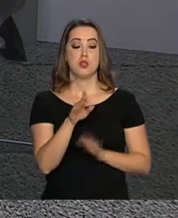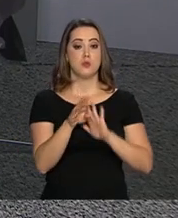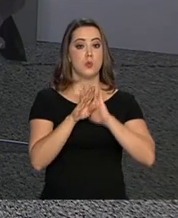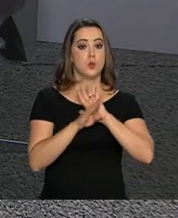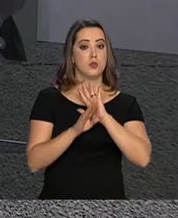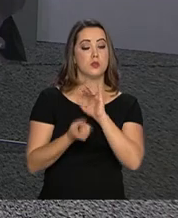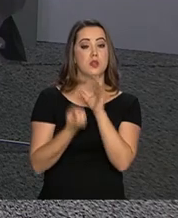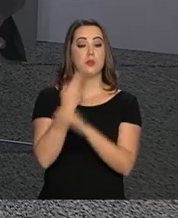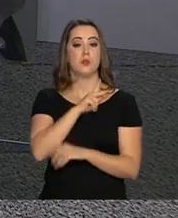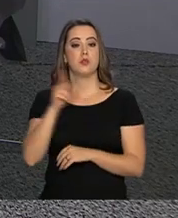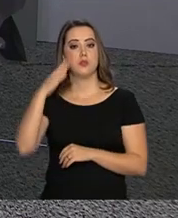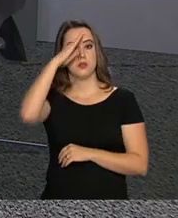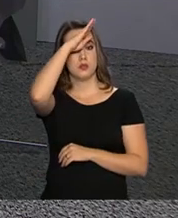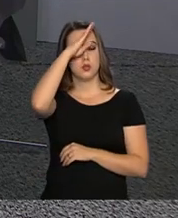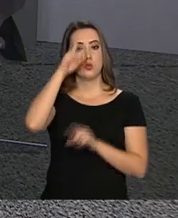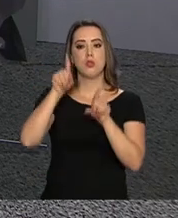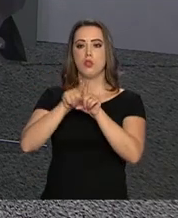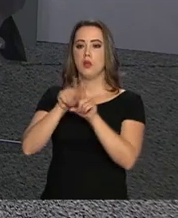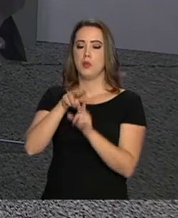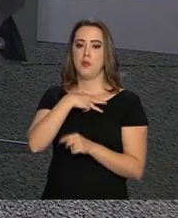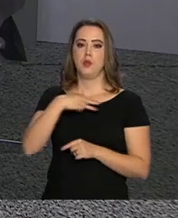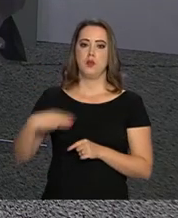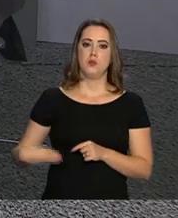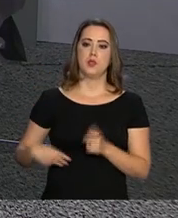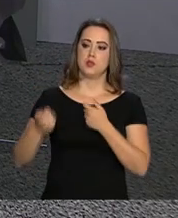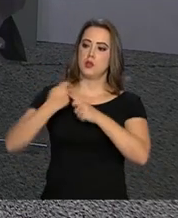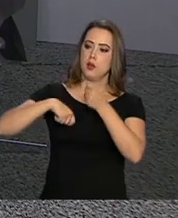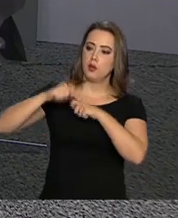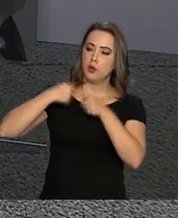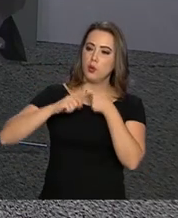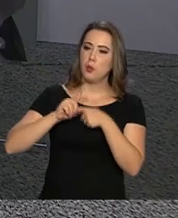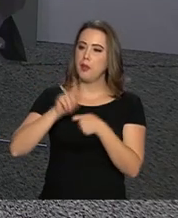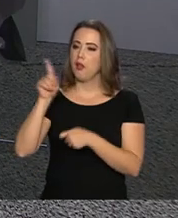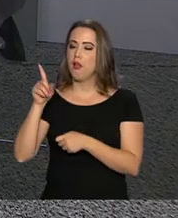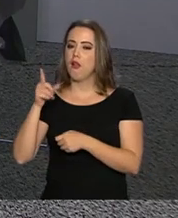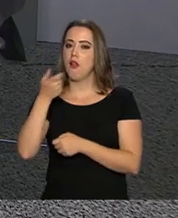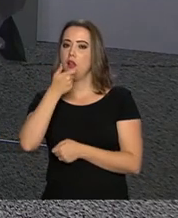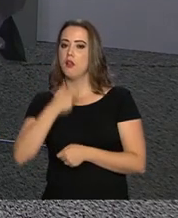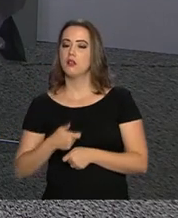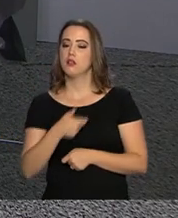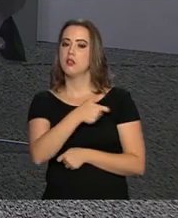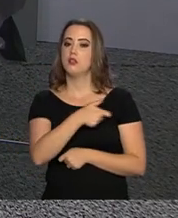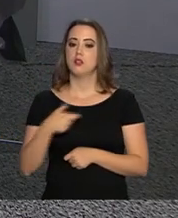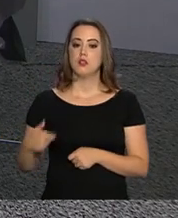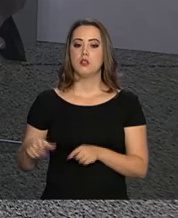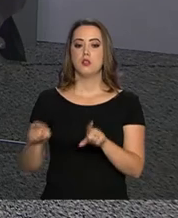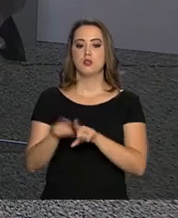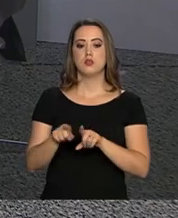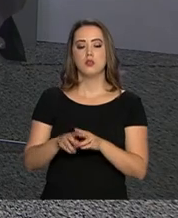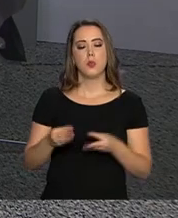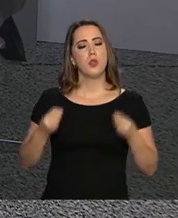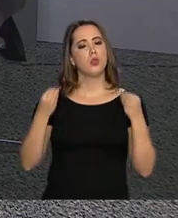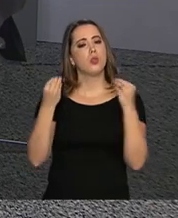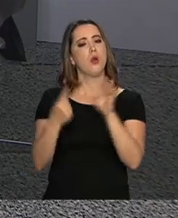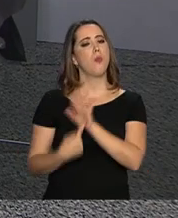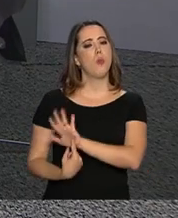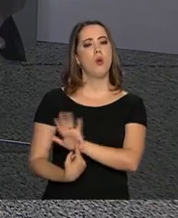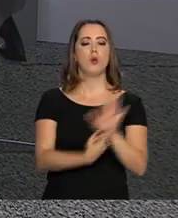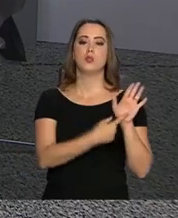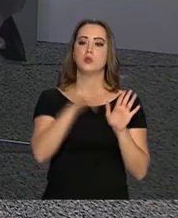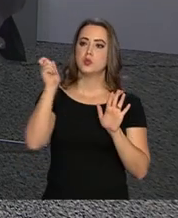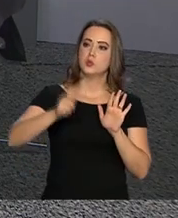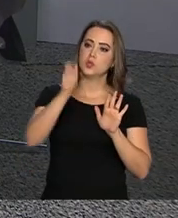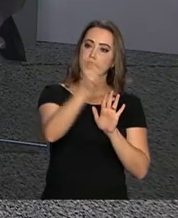ministro da Economia, Paulo Guedes, lá em Davos, na Suíça, também dão uma sinalização para os